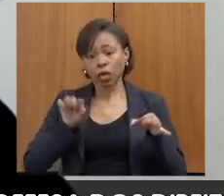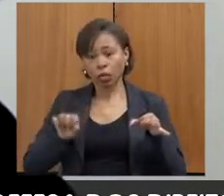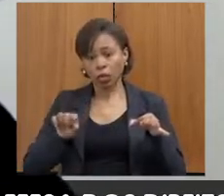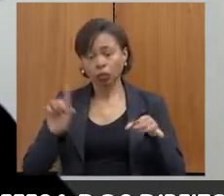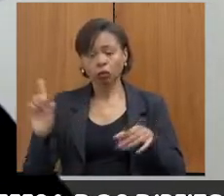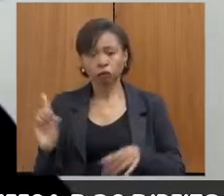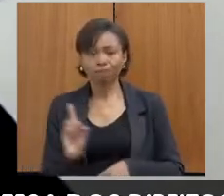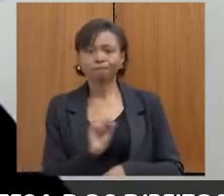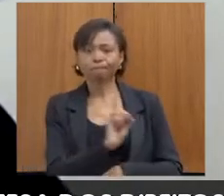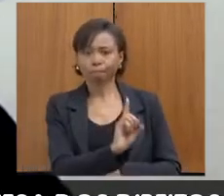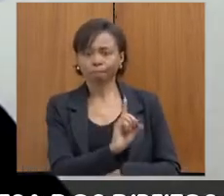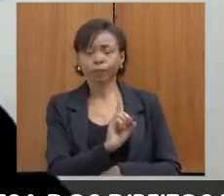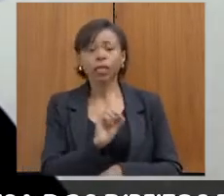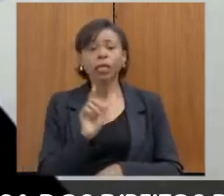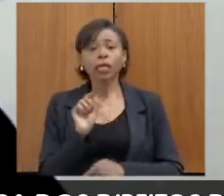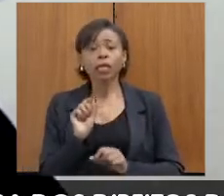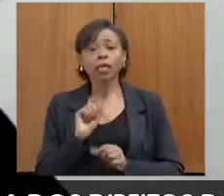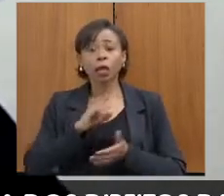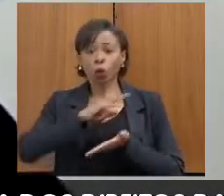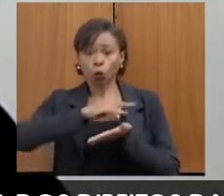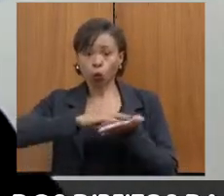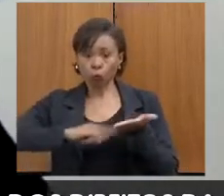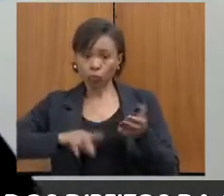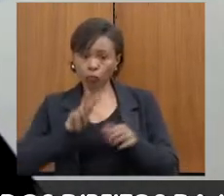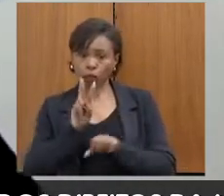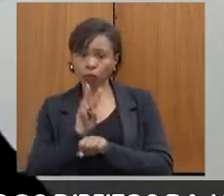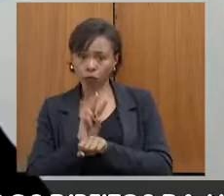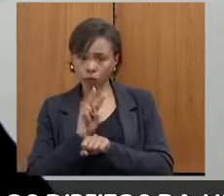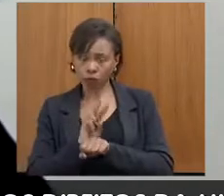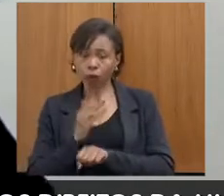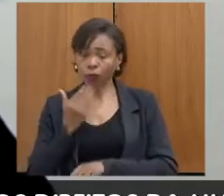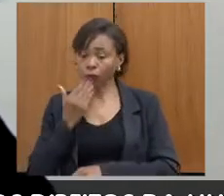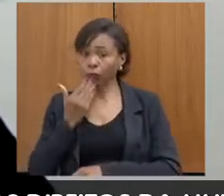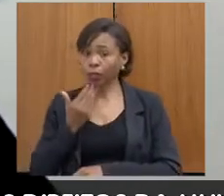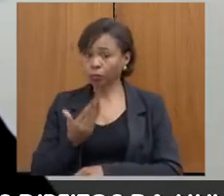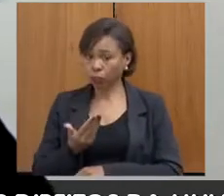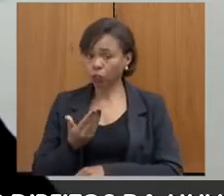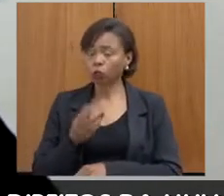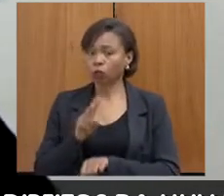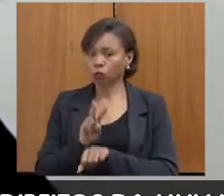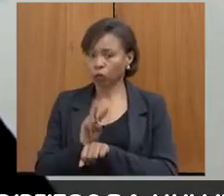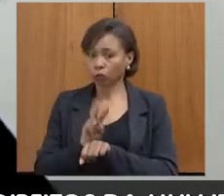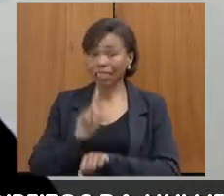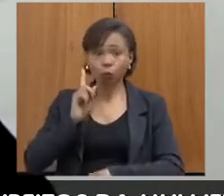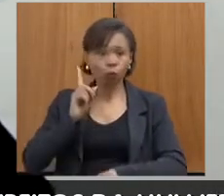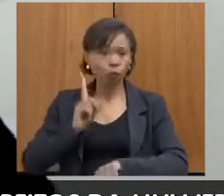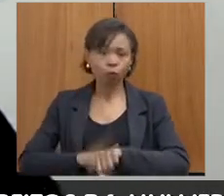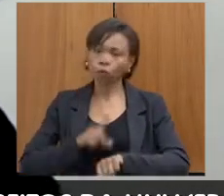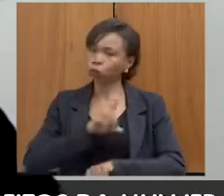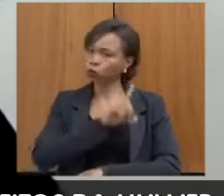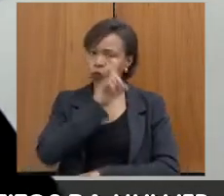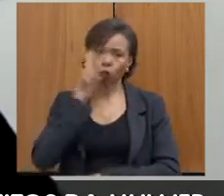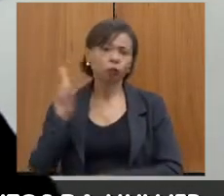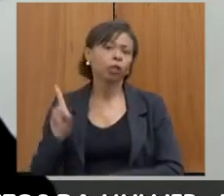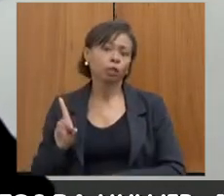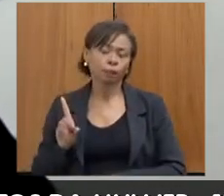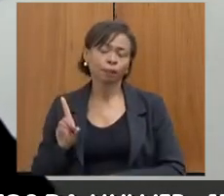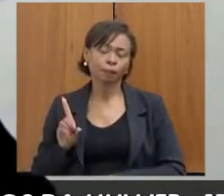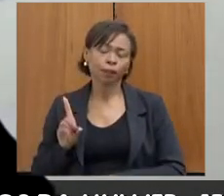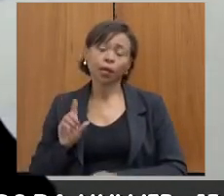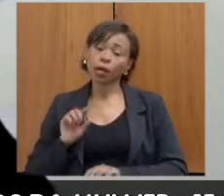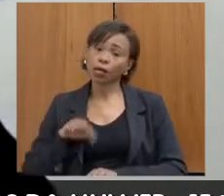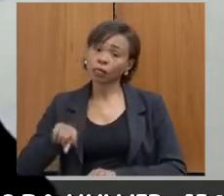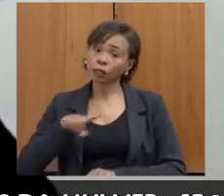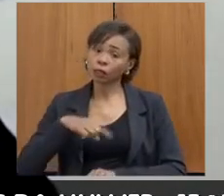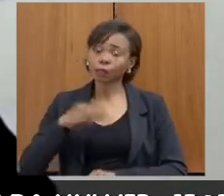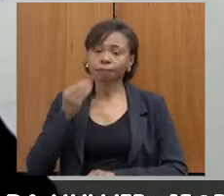a medida protetiva ela é realizada, o pedido da medida protetiva é realizado no mesmo dia e a gente tenta assegurar